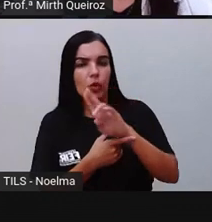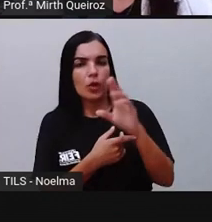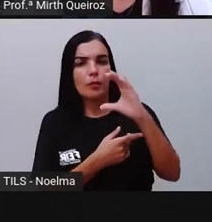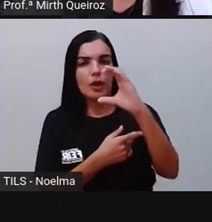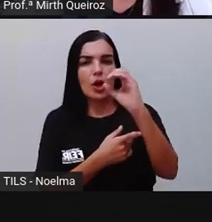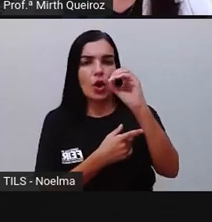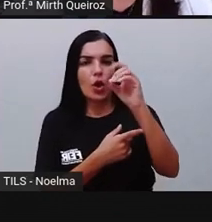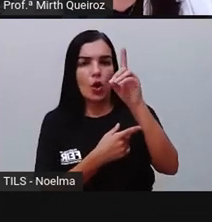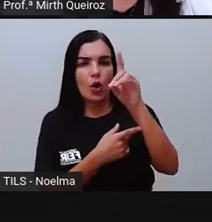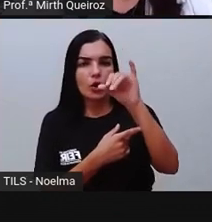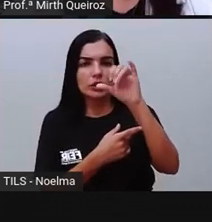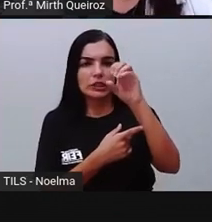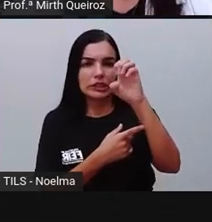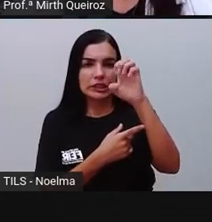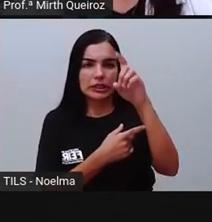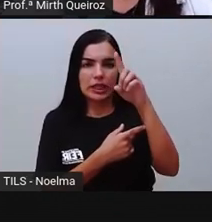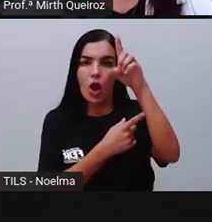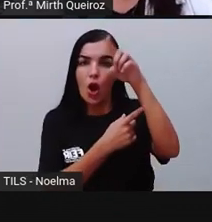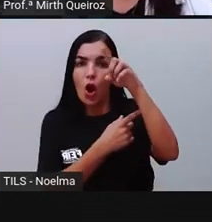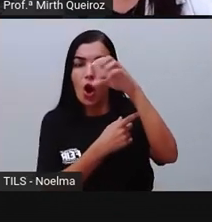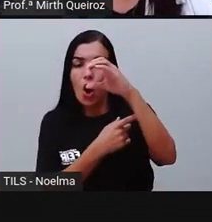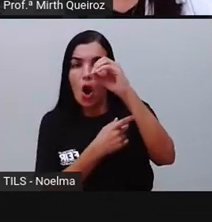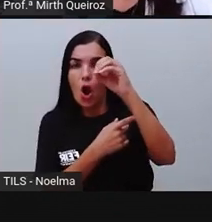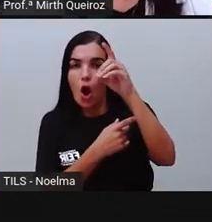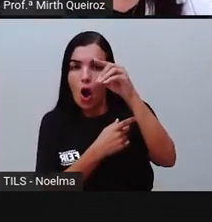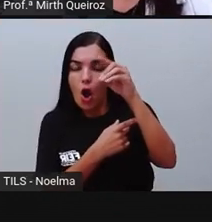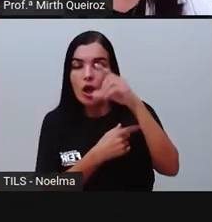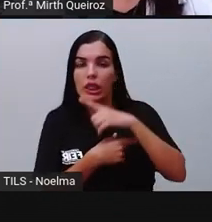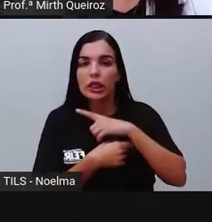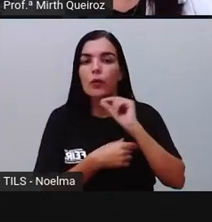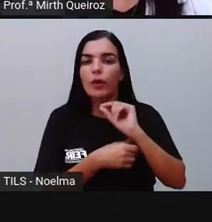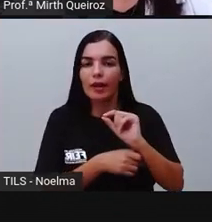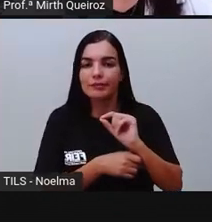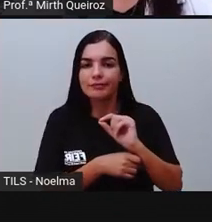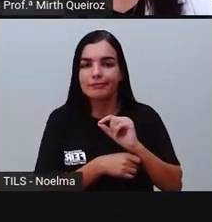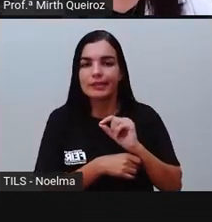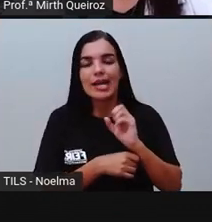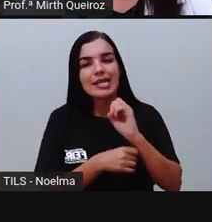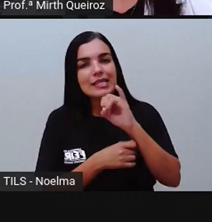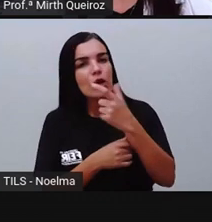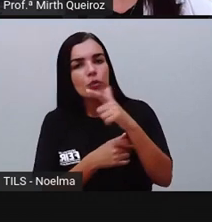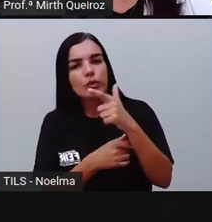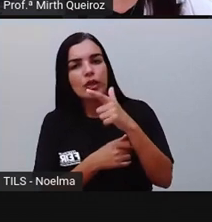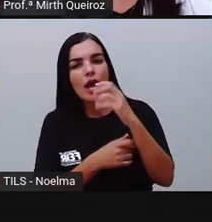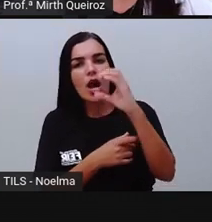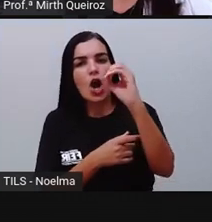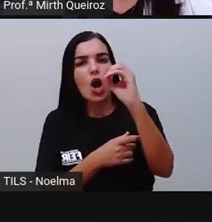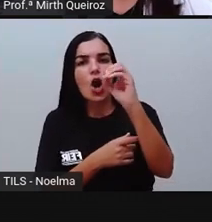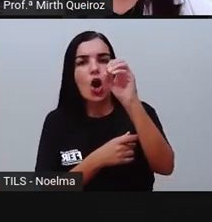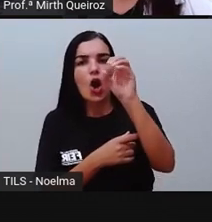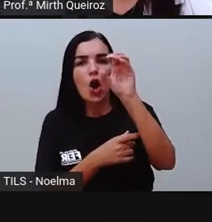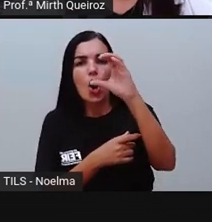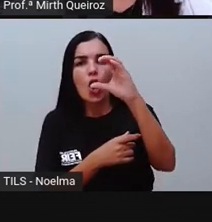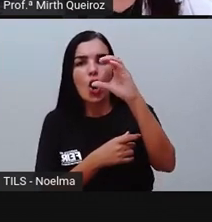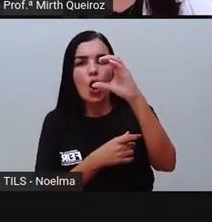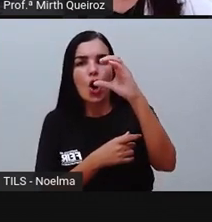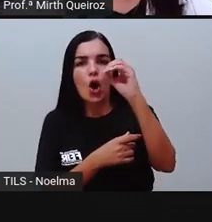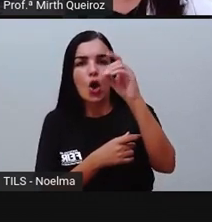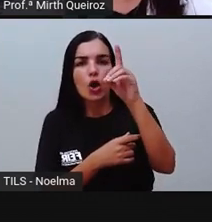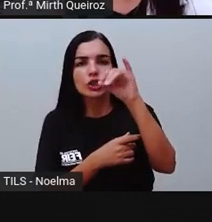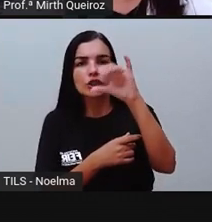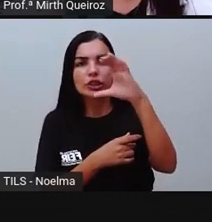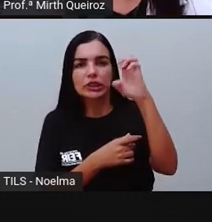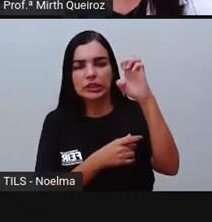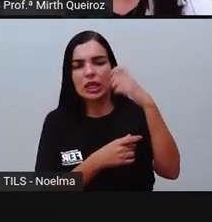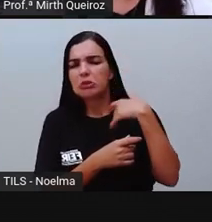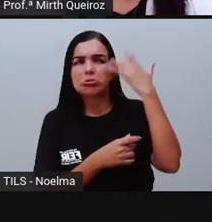Por que a gente sabe que é códice? Porque tem um acento aí no O. Se não tivesse o acento, iria ser o quê? Codice. Eu não sei